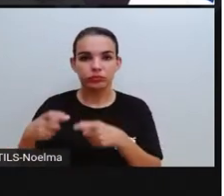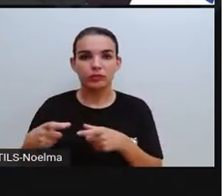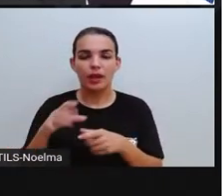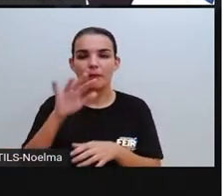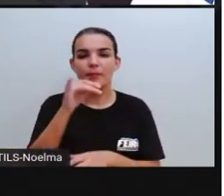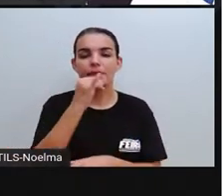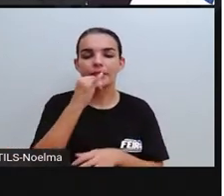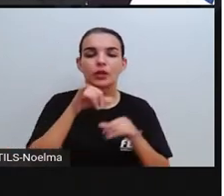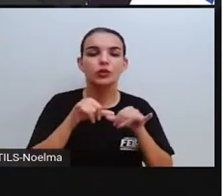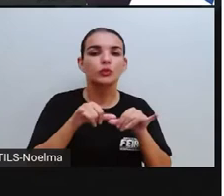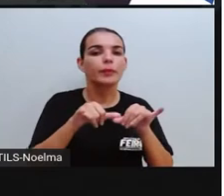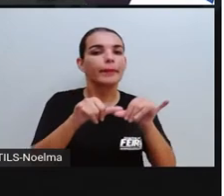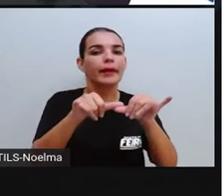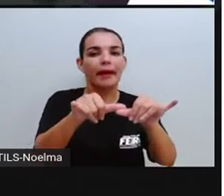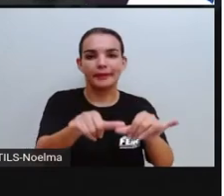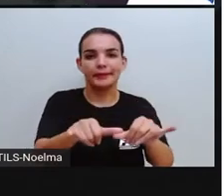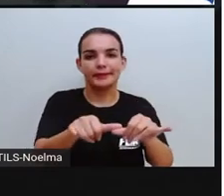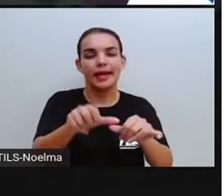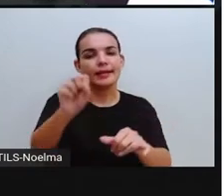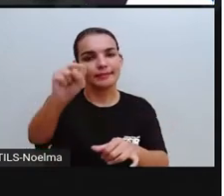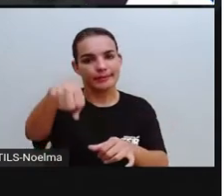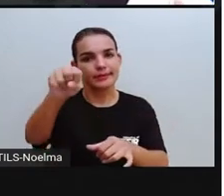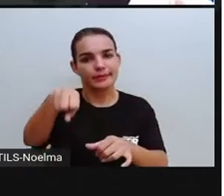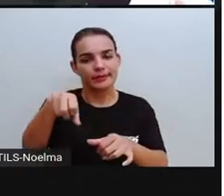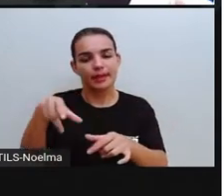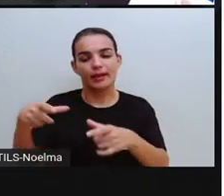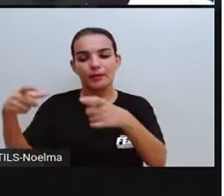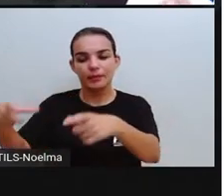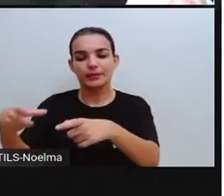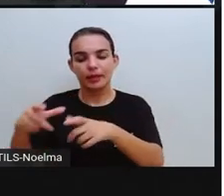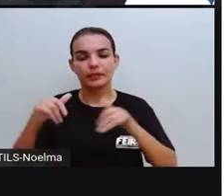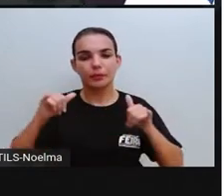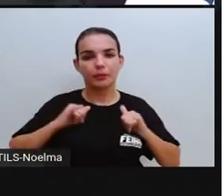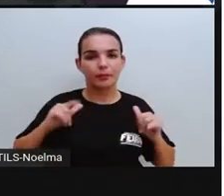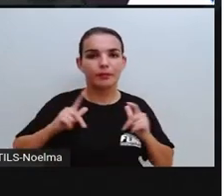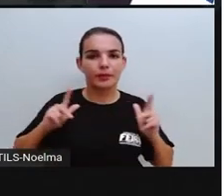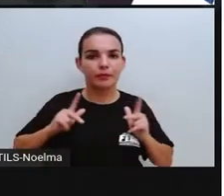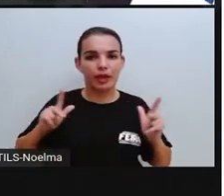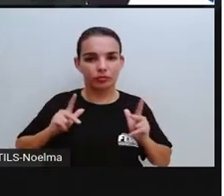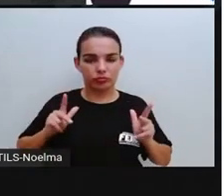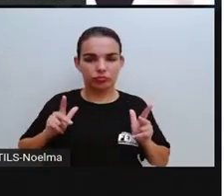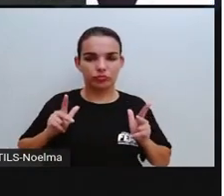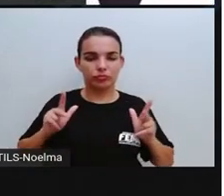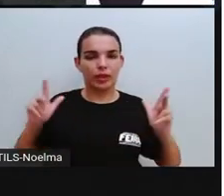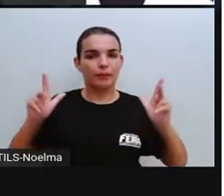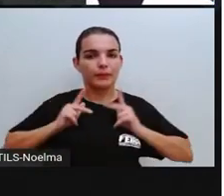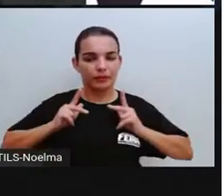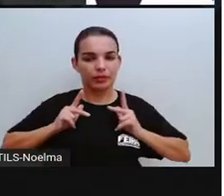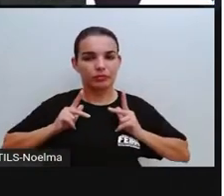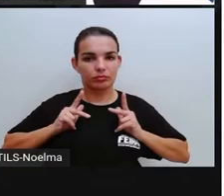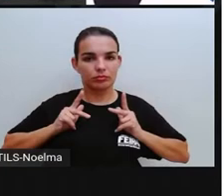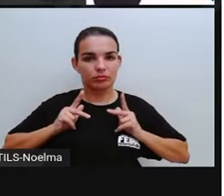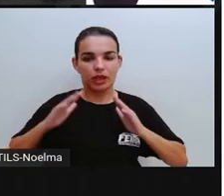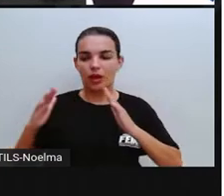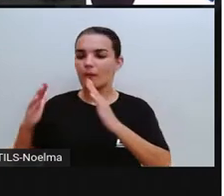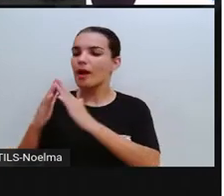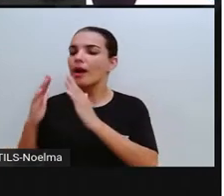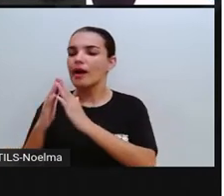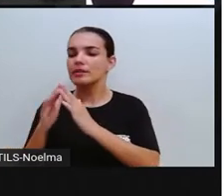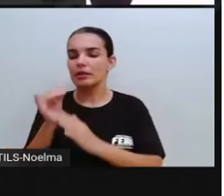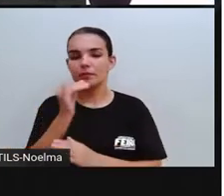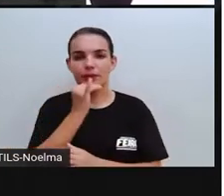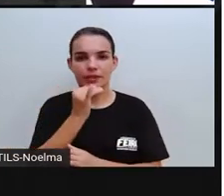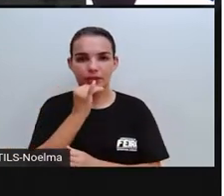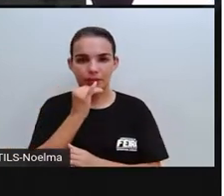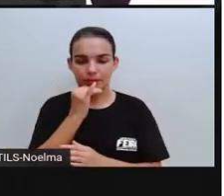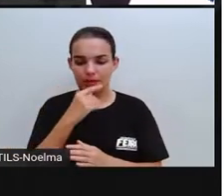supermercado, é um espaço privado, tem um dono, uma casa, tá? Uma casa